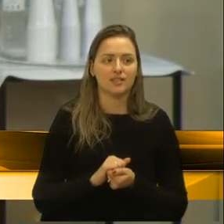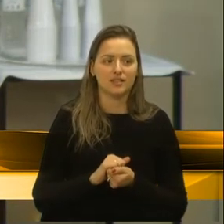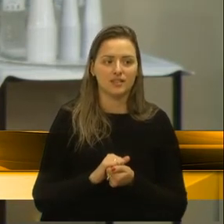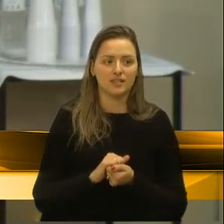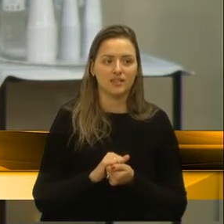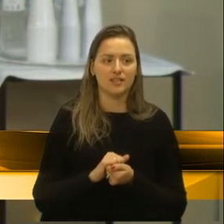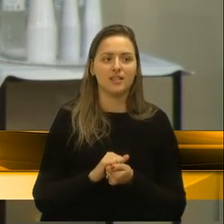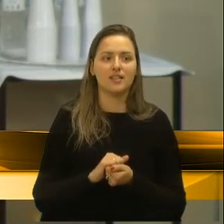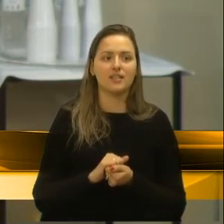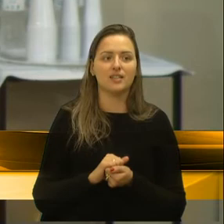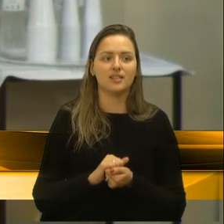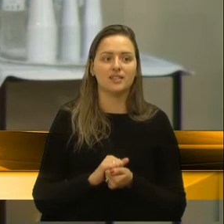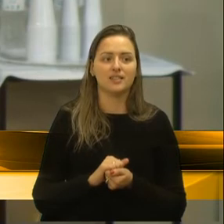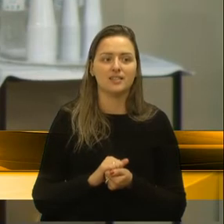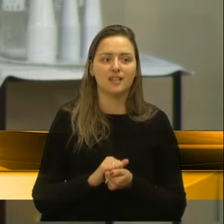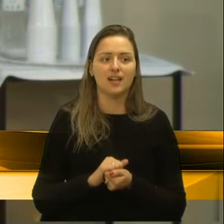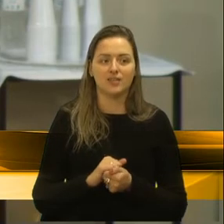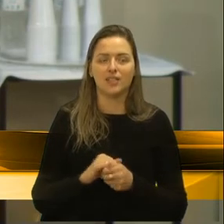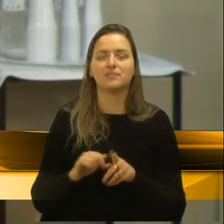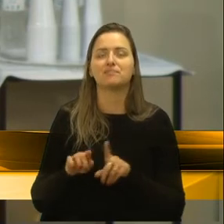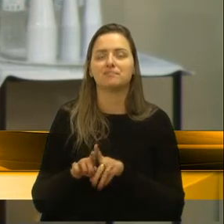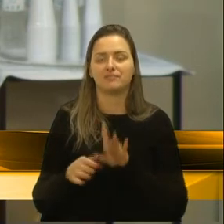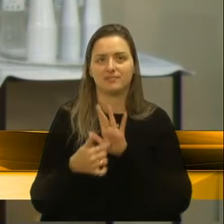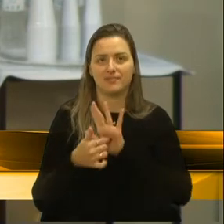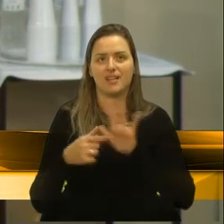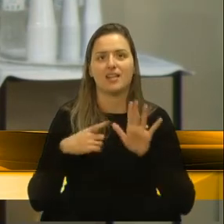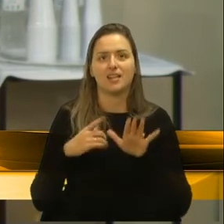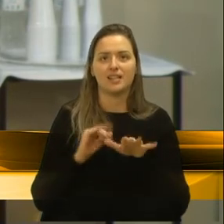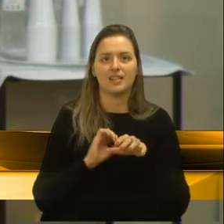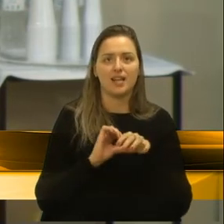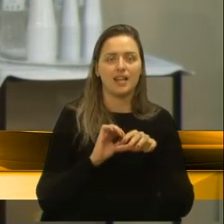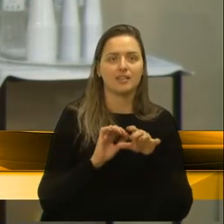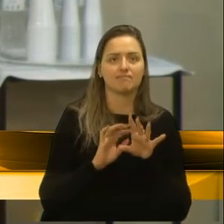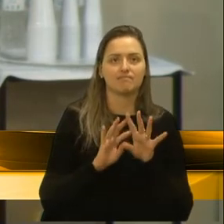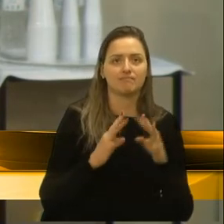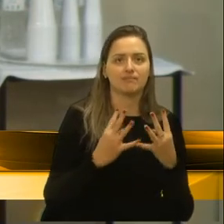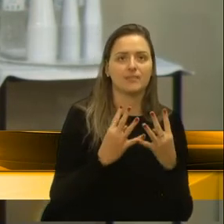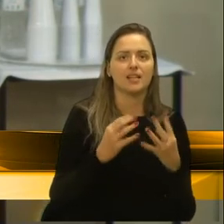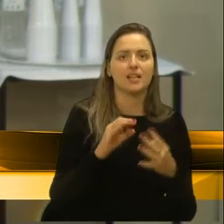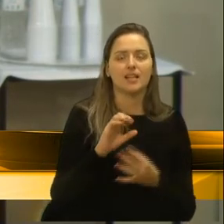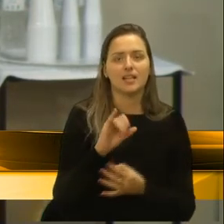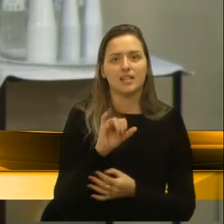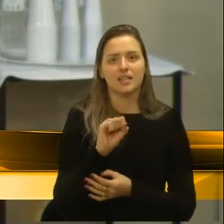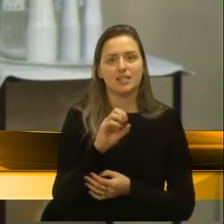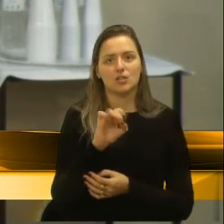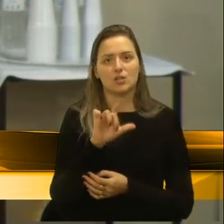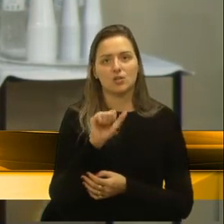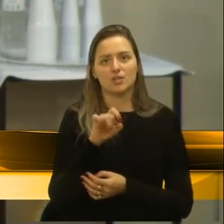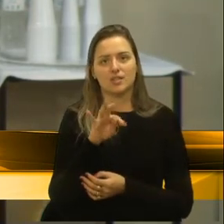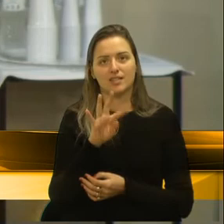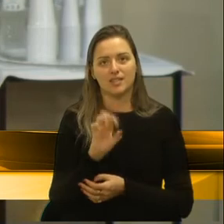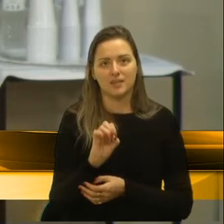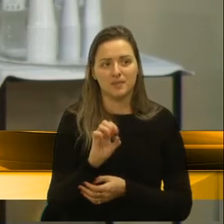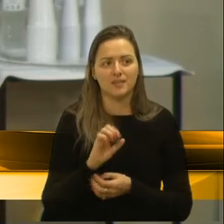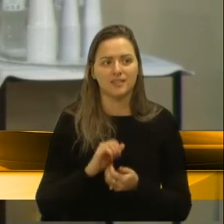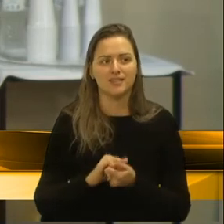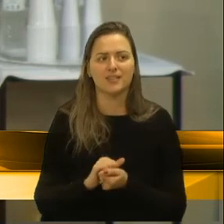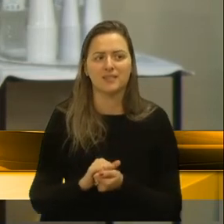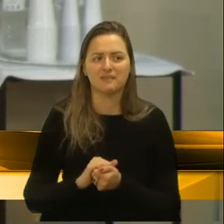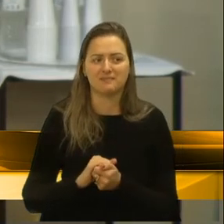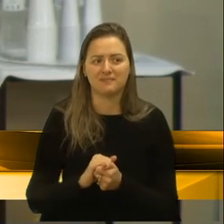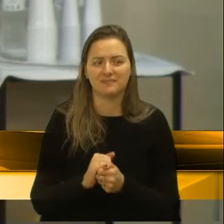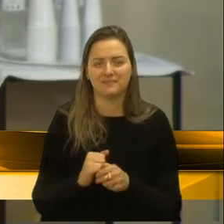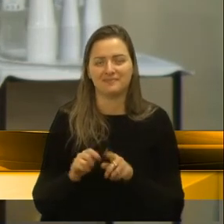cumpriu, fez o seu isolamento com o tempo anterior, cedo até, sem ter havido